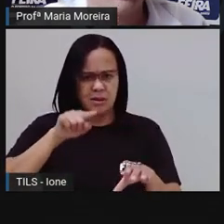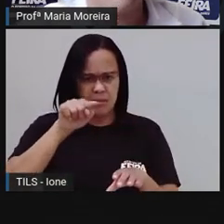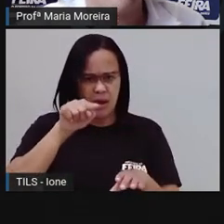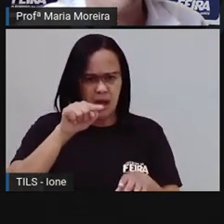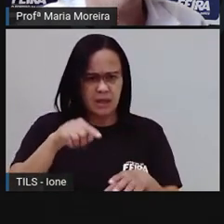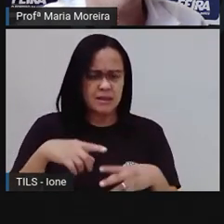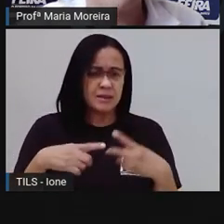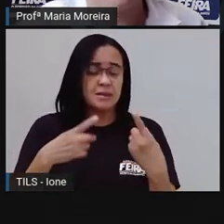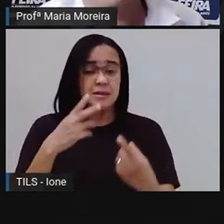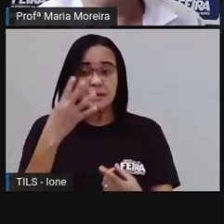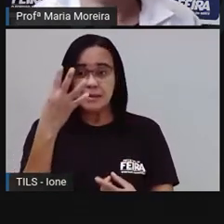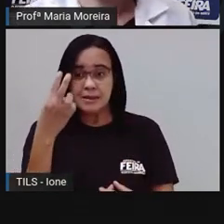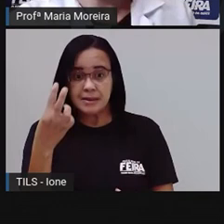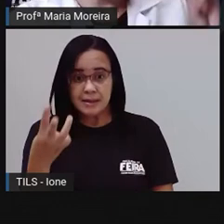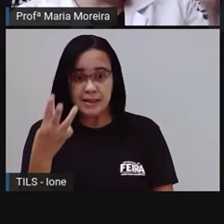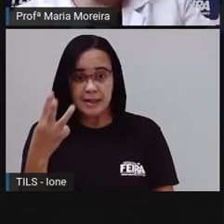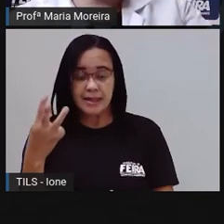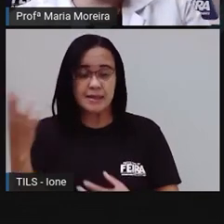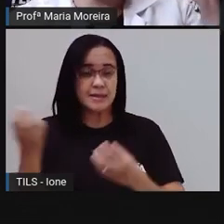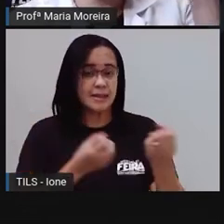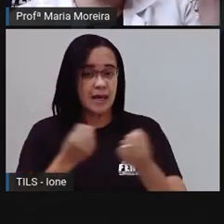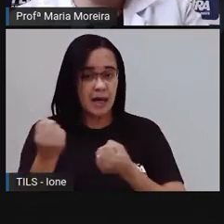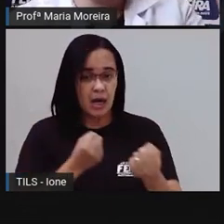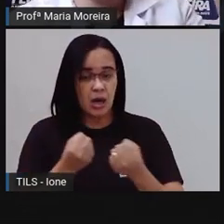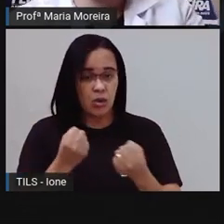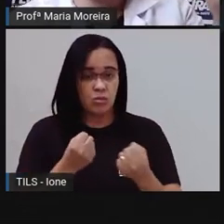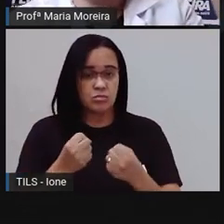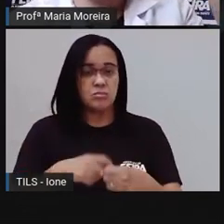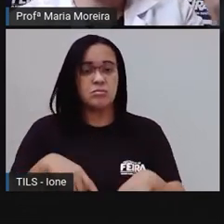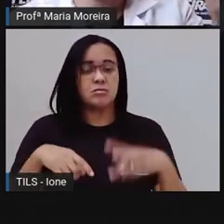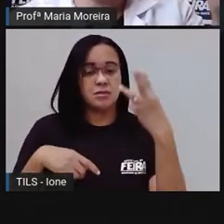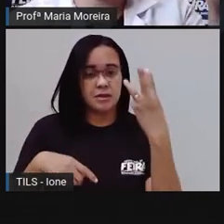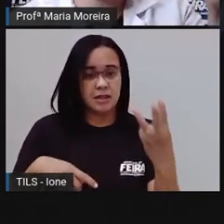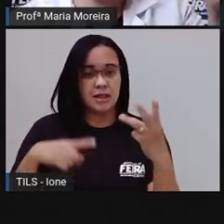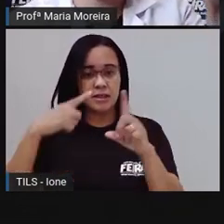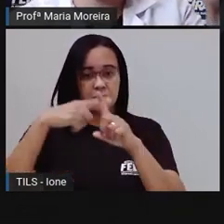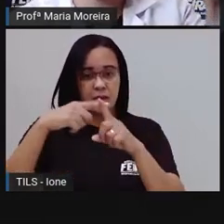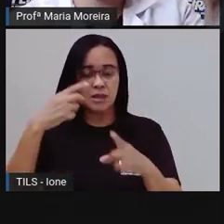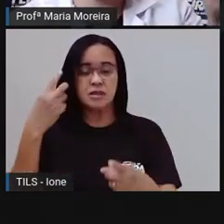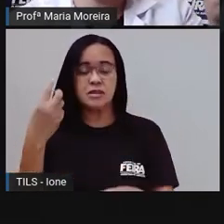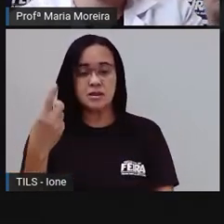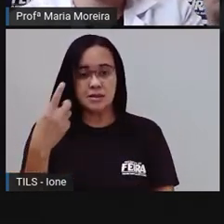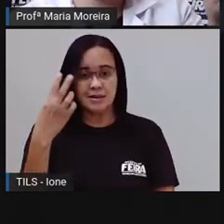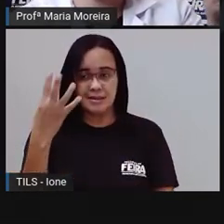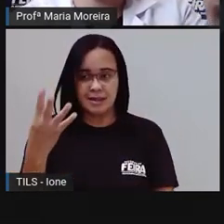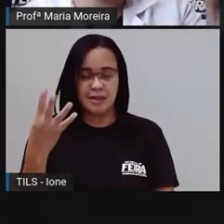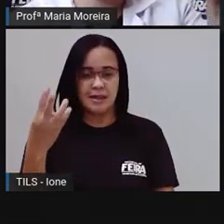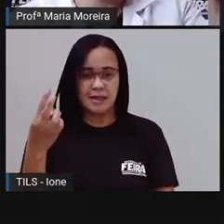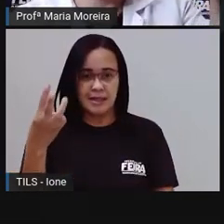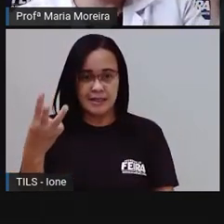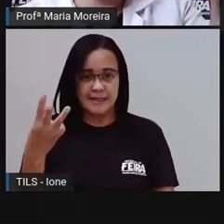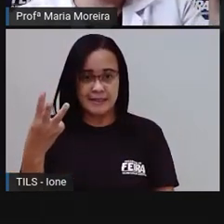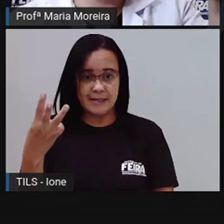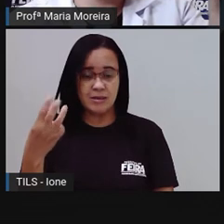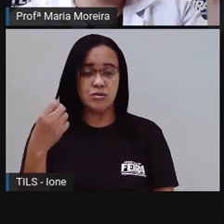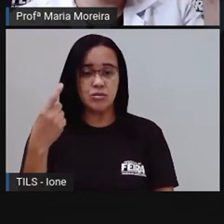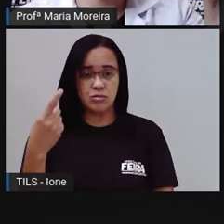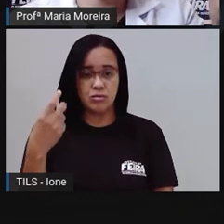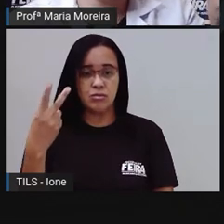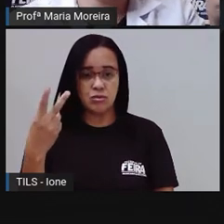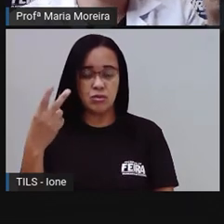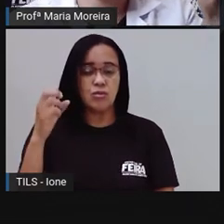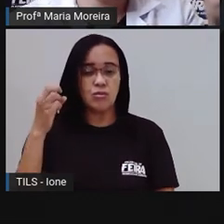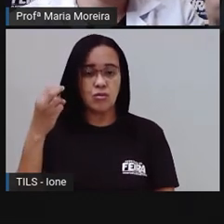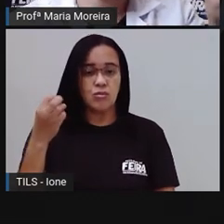Ou seja, três vezes quatro. Três mais três. Dá quanto? Três, quatro, cinco, seis. Mais três. Sete, oito,